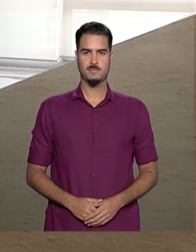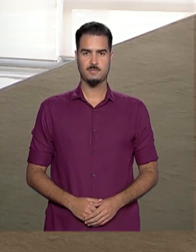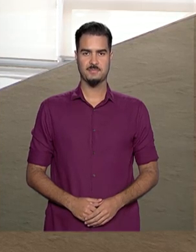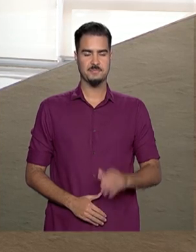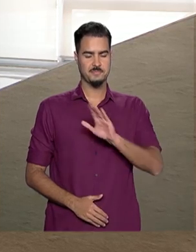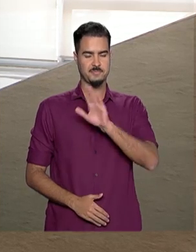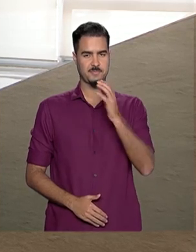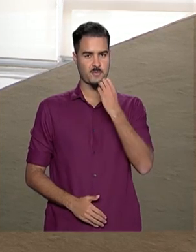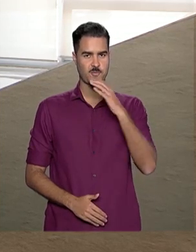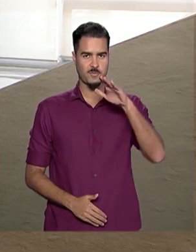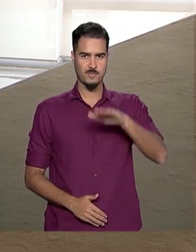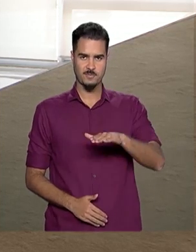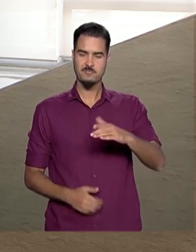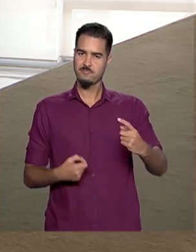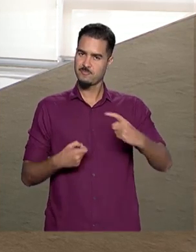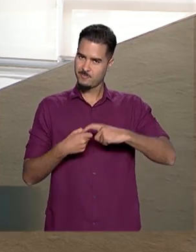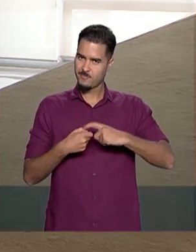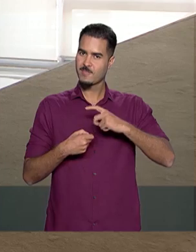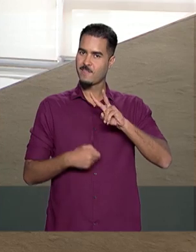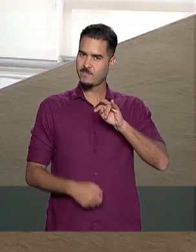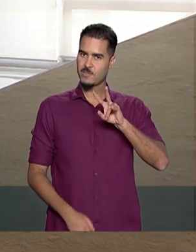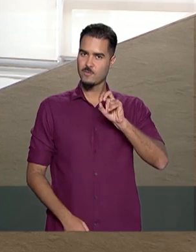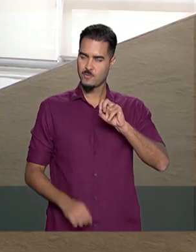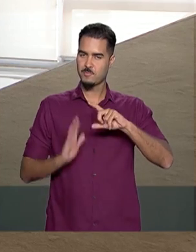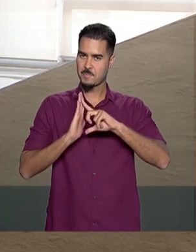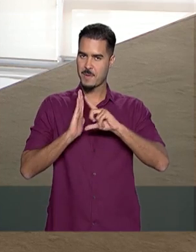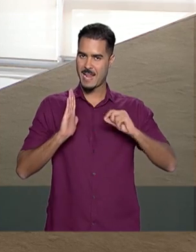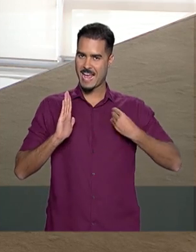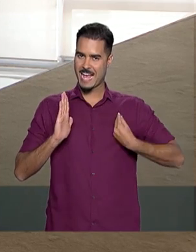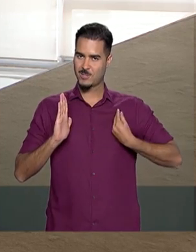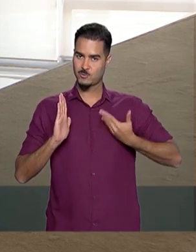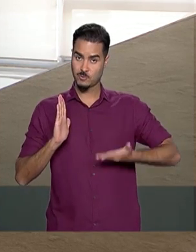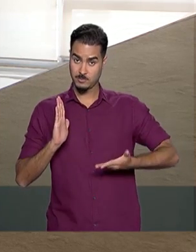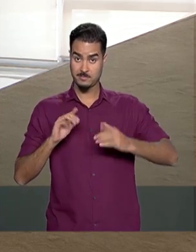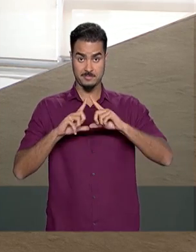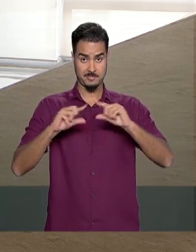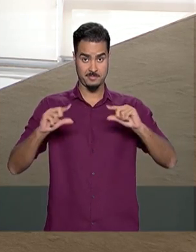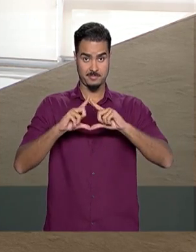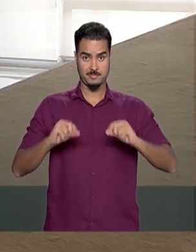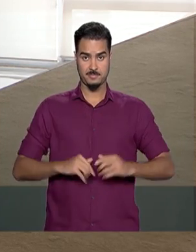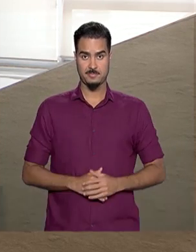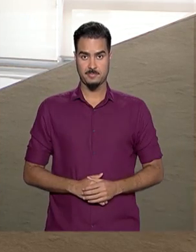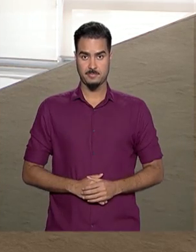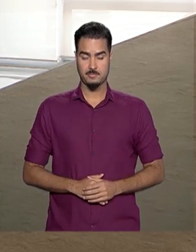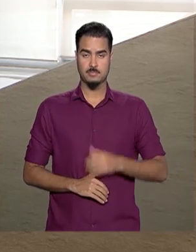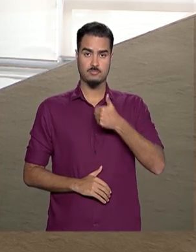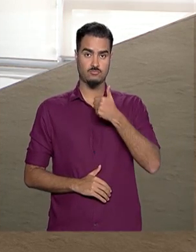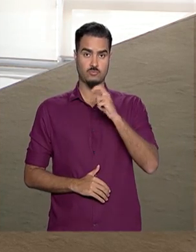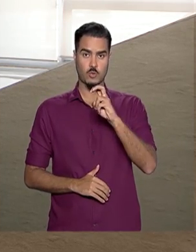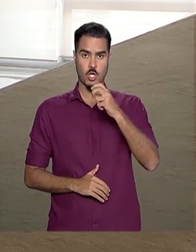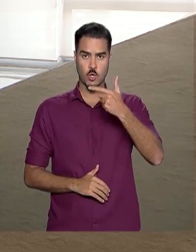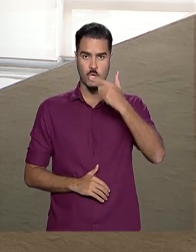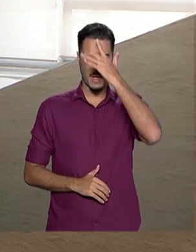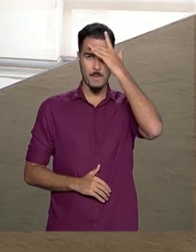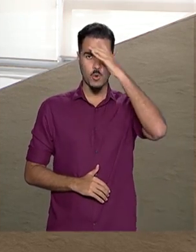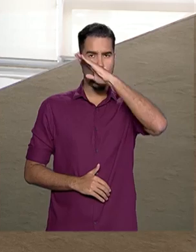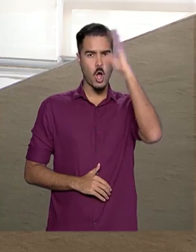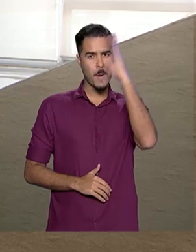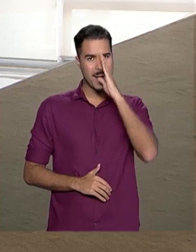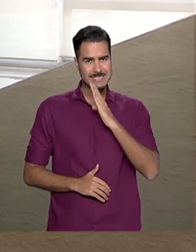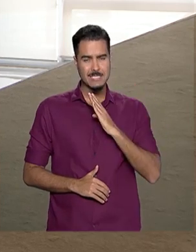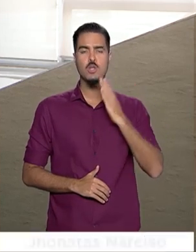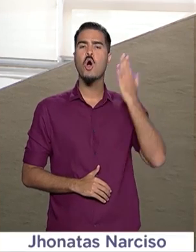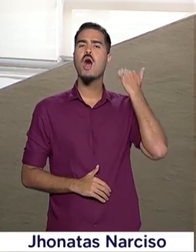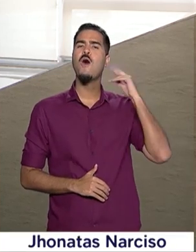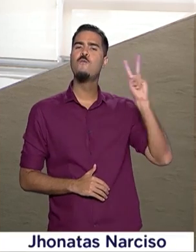Olá, boa tarde. Voltamos a falar ao vivo do Palácio do Planalto em Brasília. 152 brasileiros que estavam